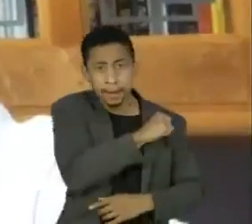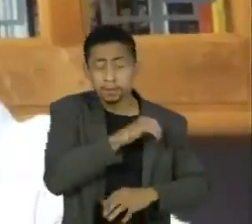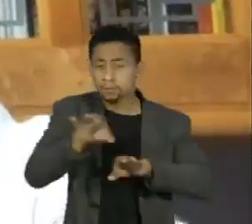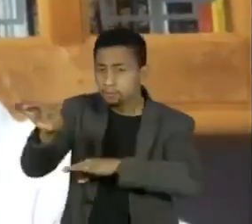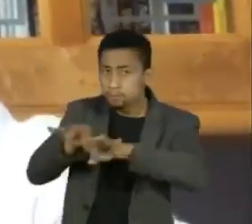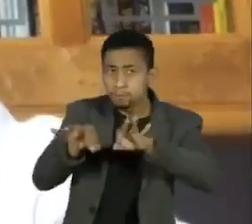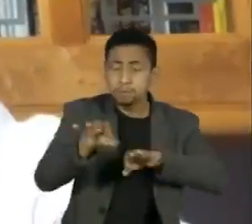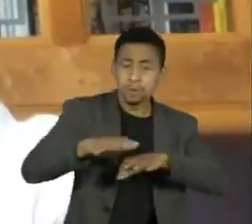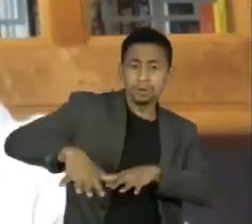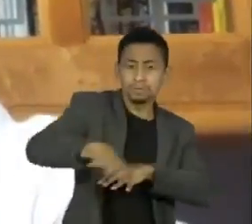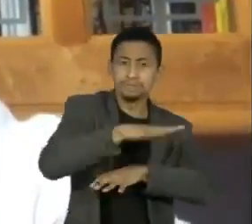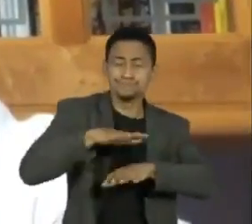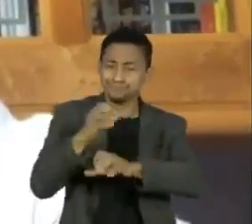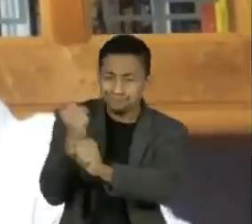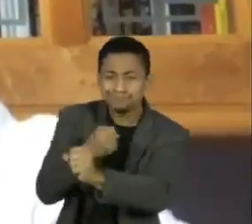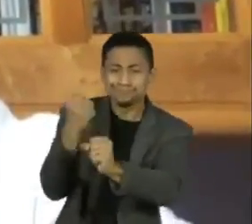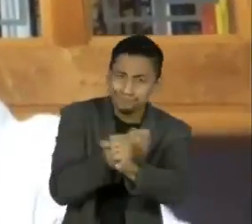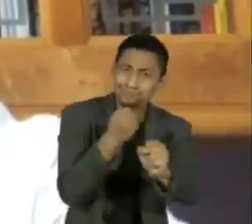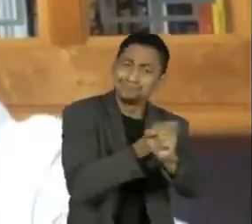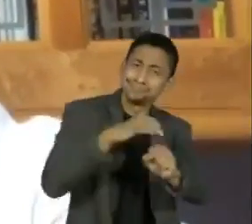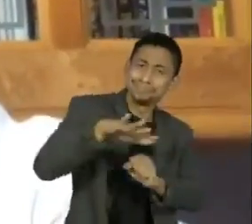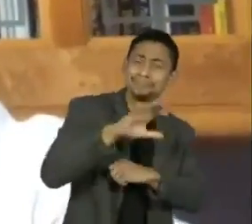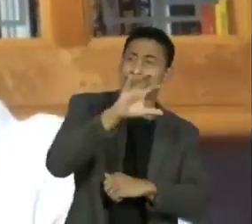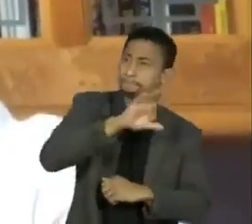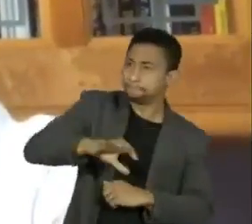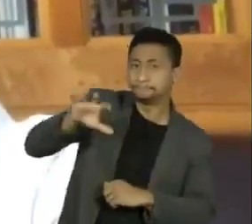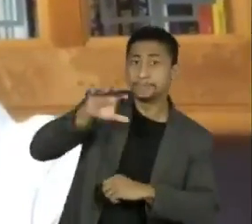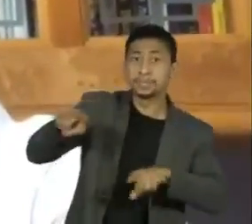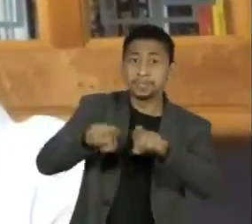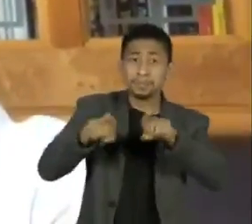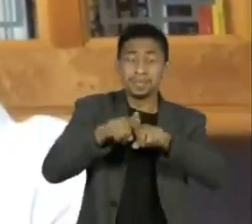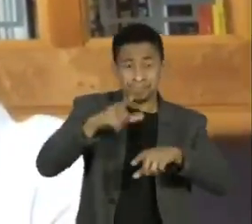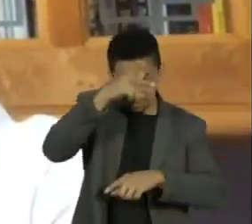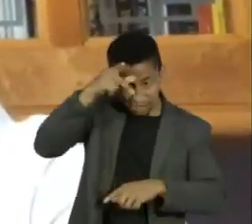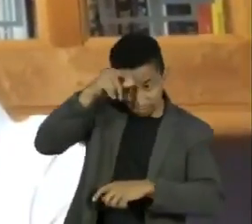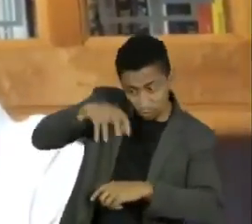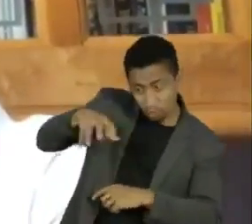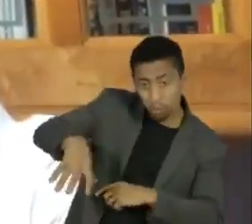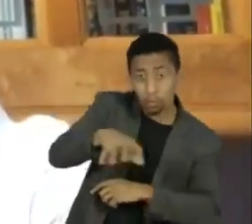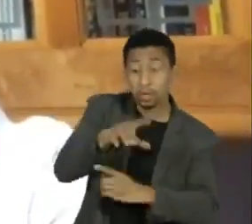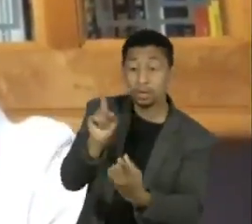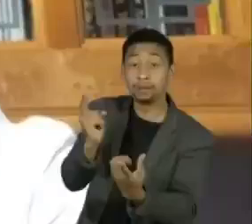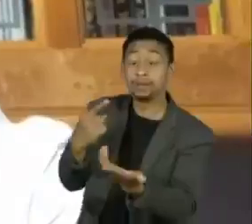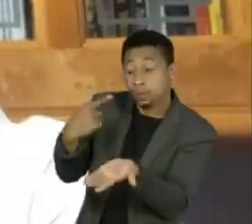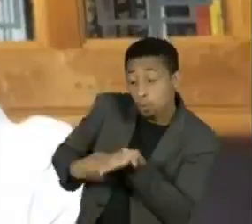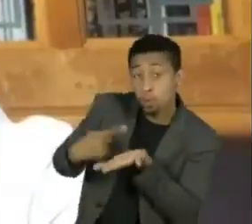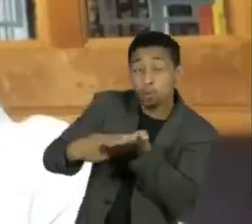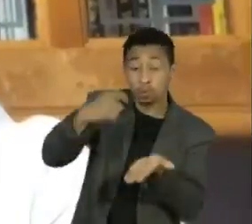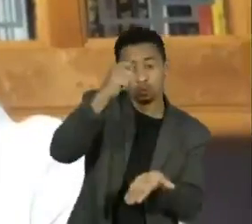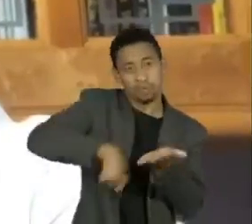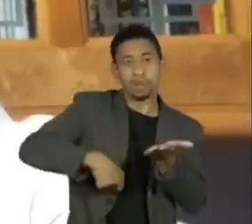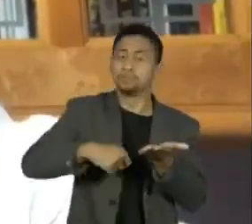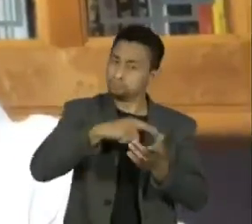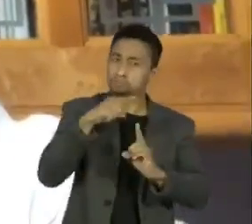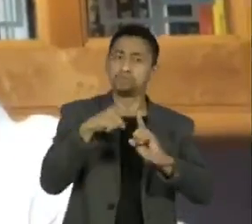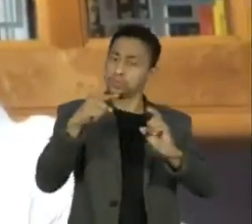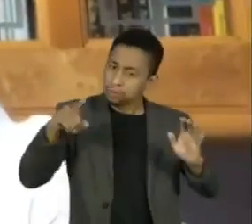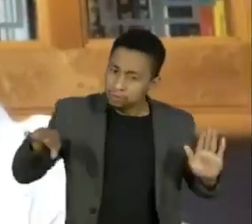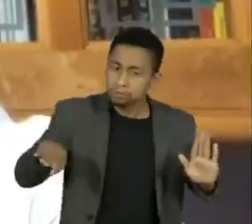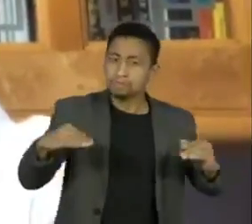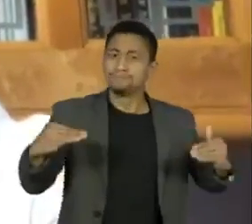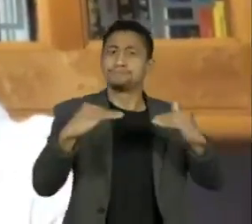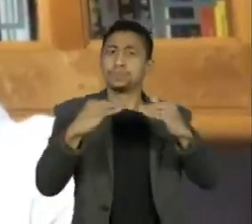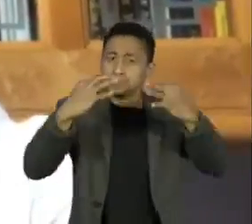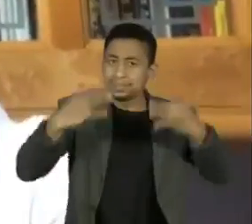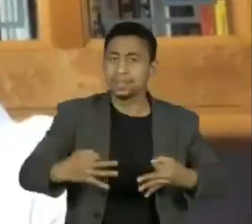formação dos blocos regionais de municípios, atendimento dos contratos com as novas metas da nova